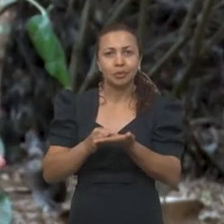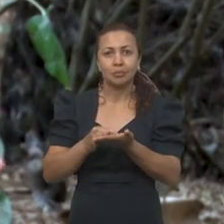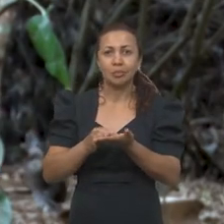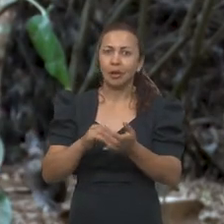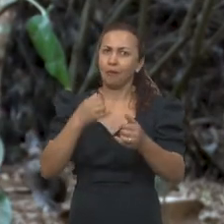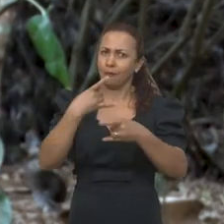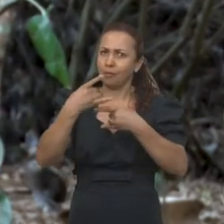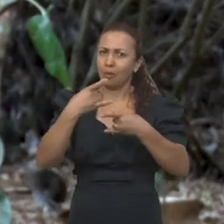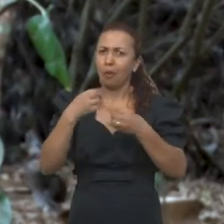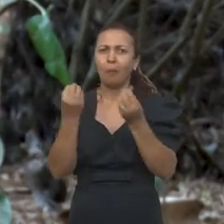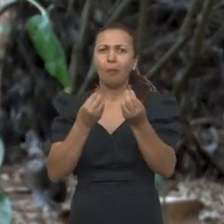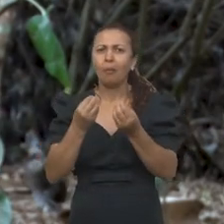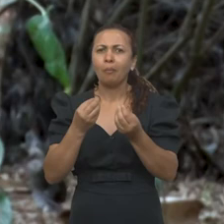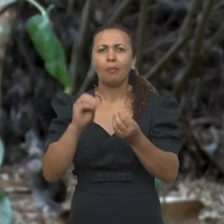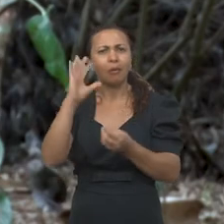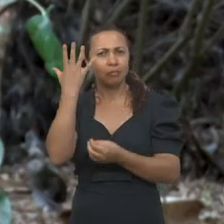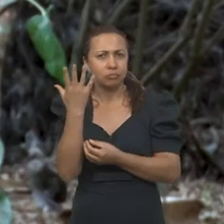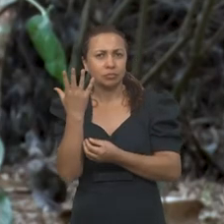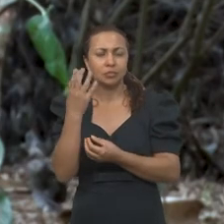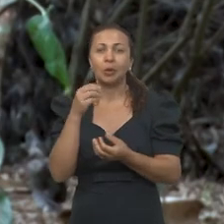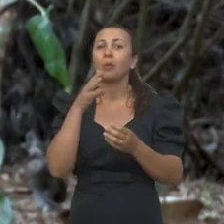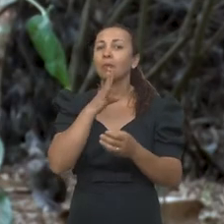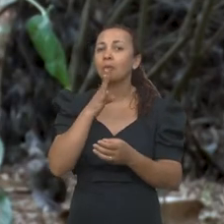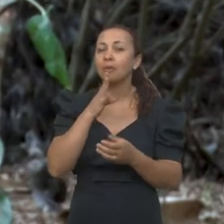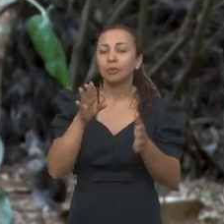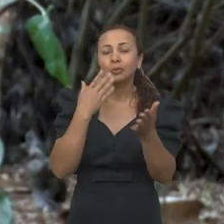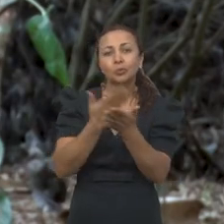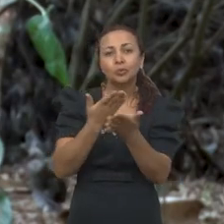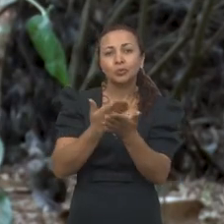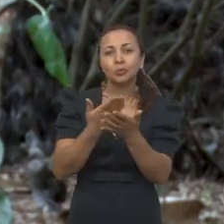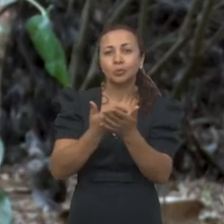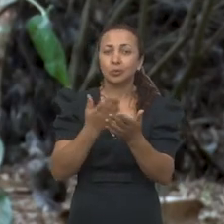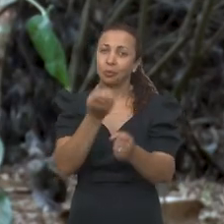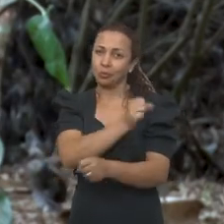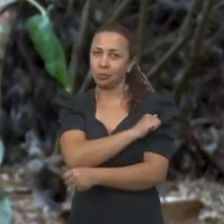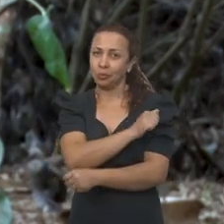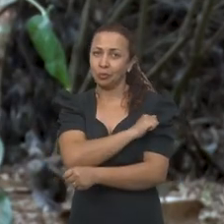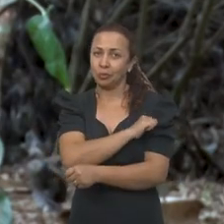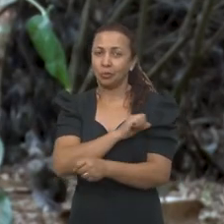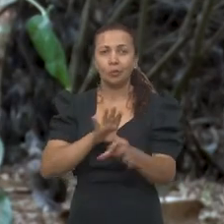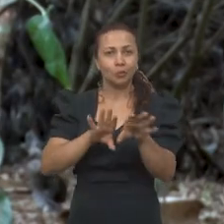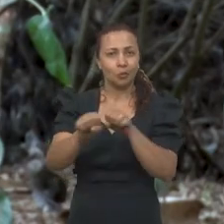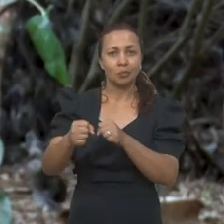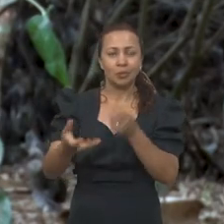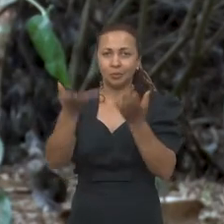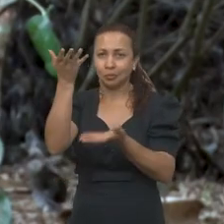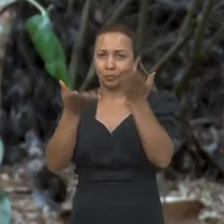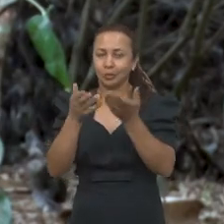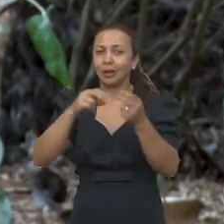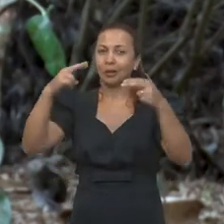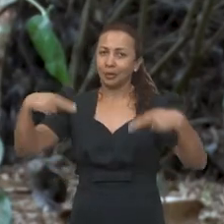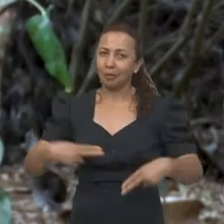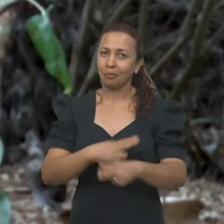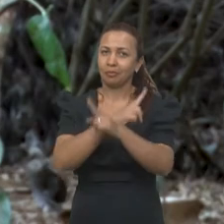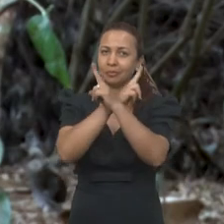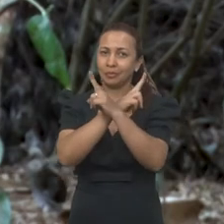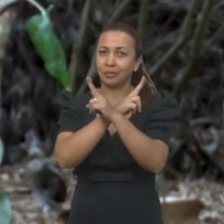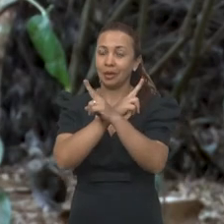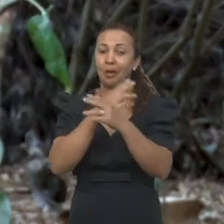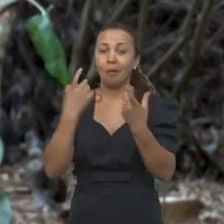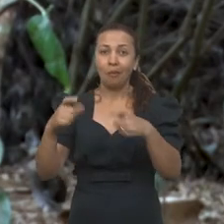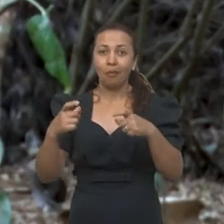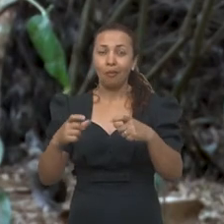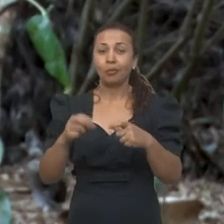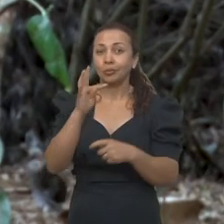que elas são e como funcionam? Conheça o estudo de um aluno egresso do curso de economia da Universidade Estadual do Sudoeste da